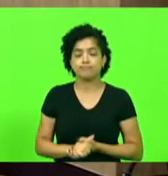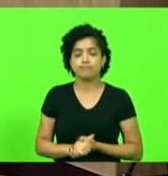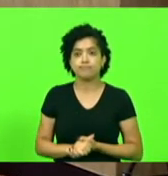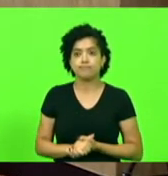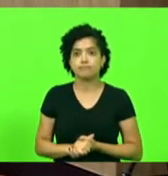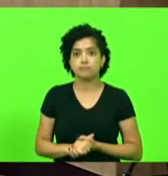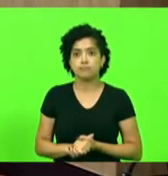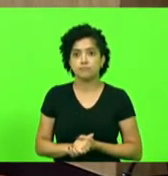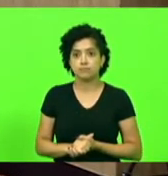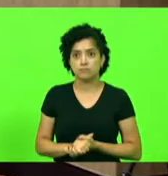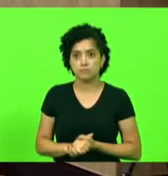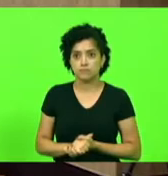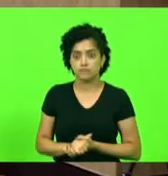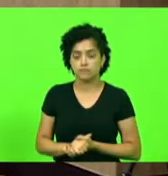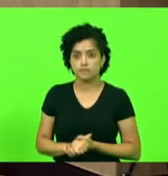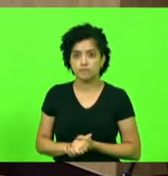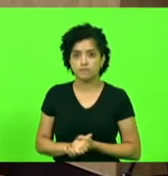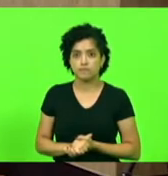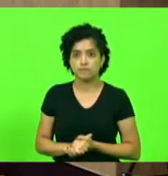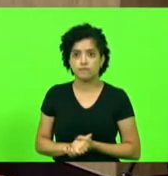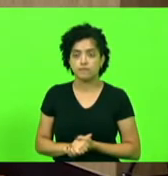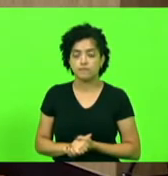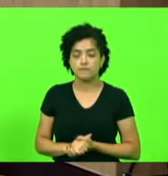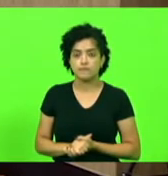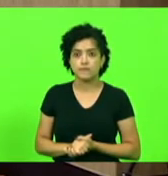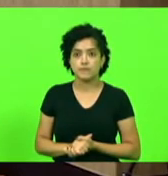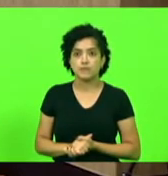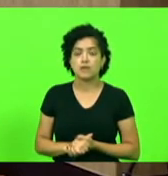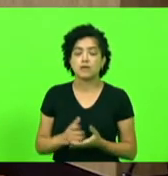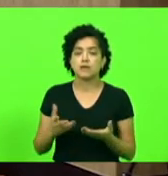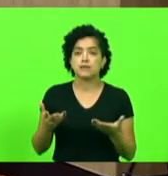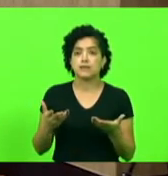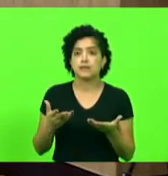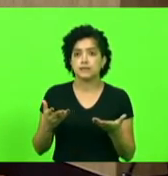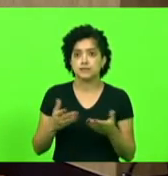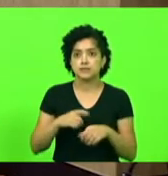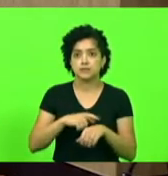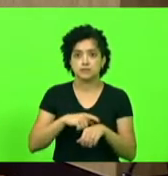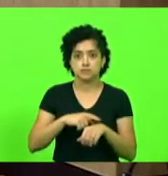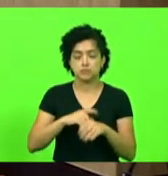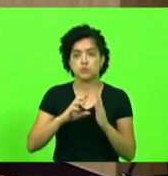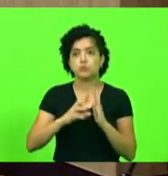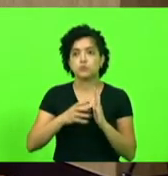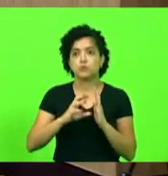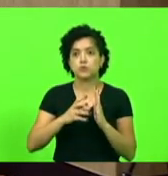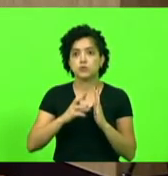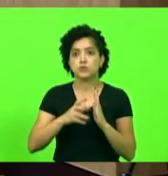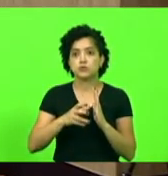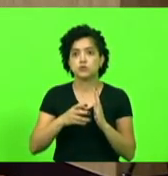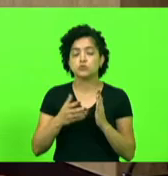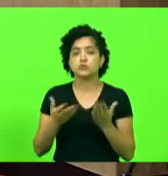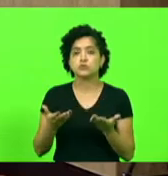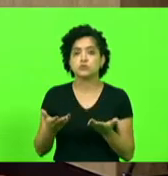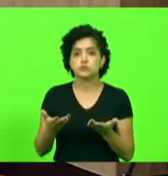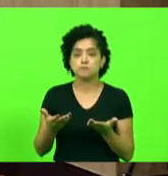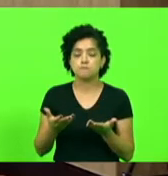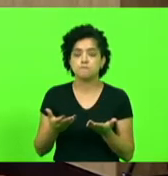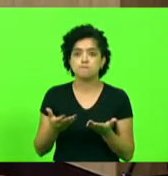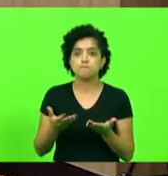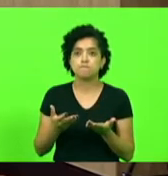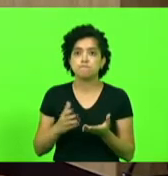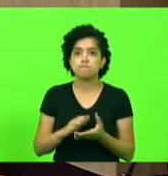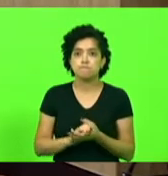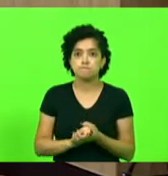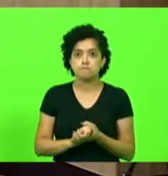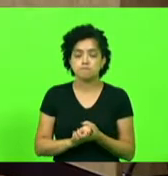Obrigado, deputado Alba. Ainda no horário dos partidos políticos, o